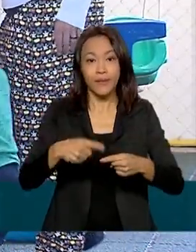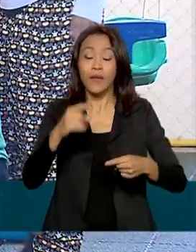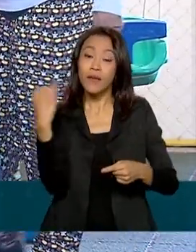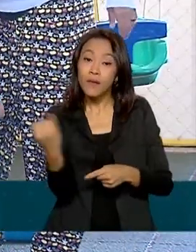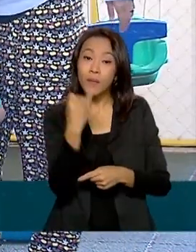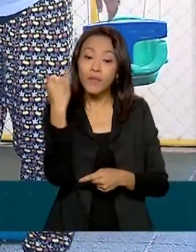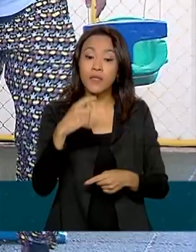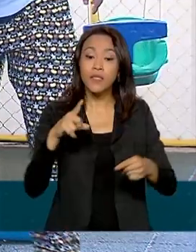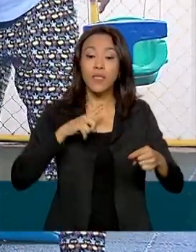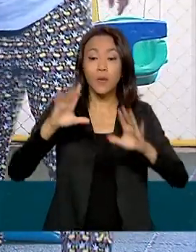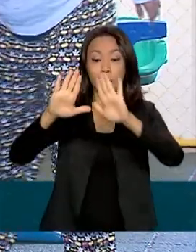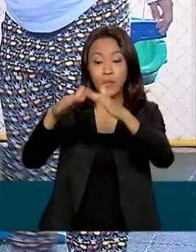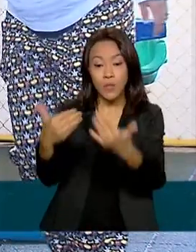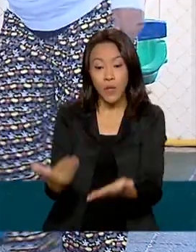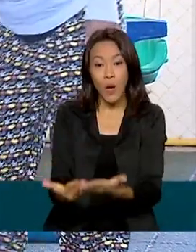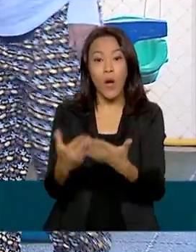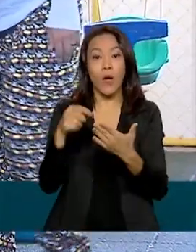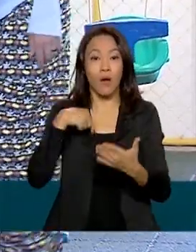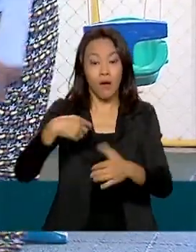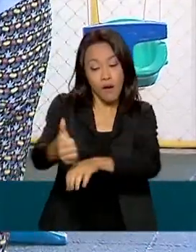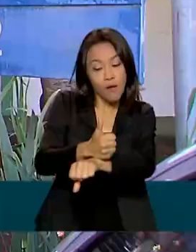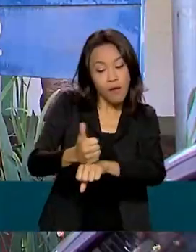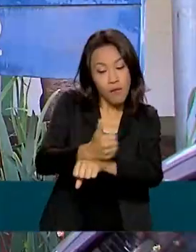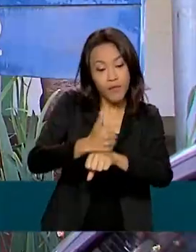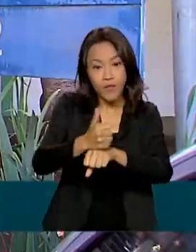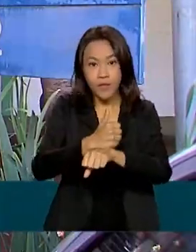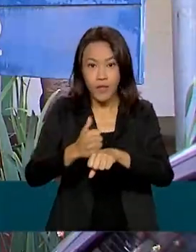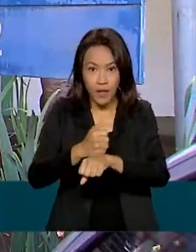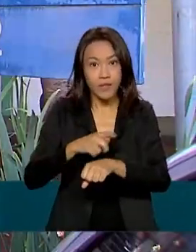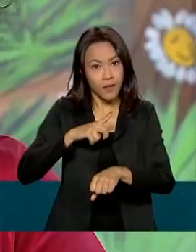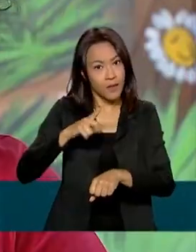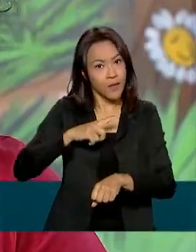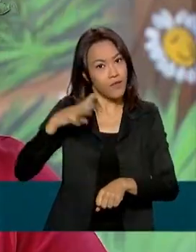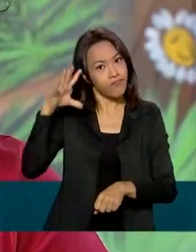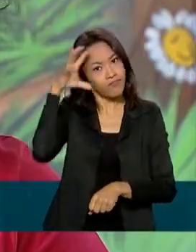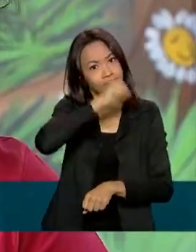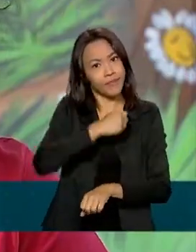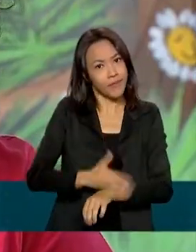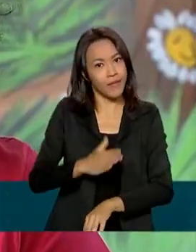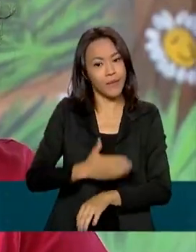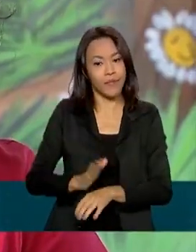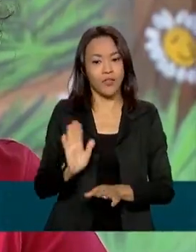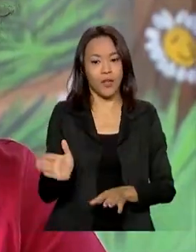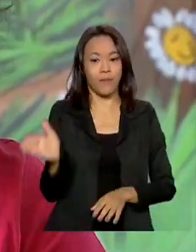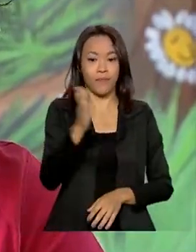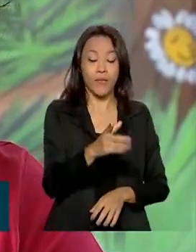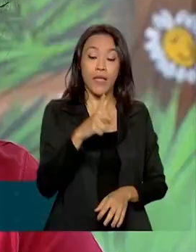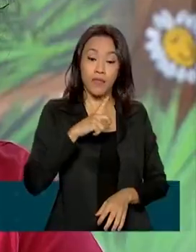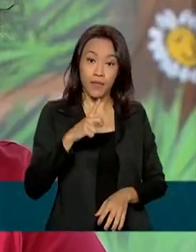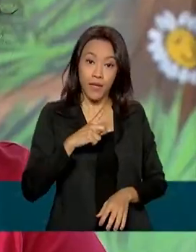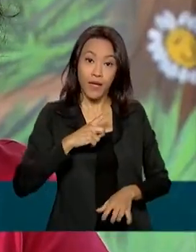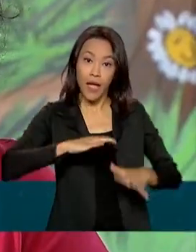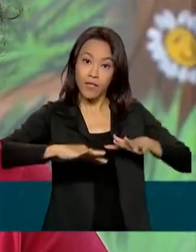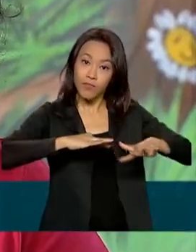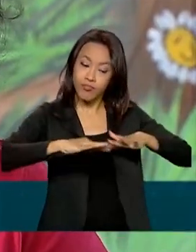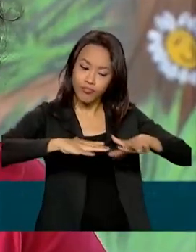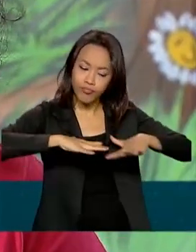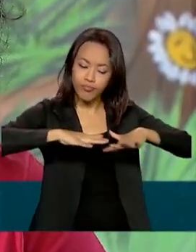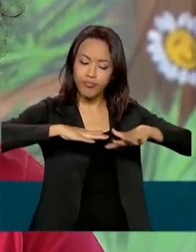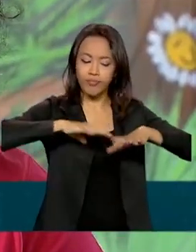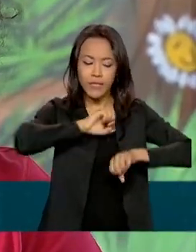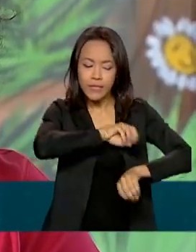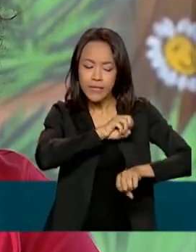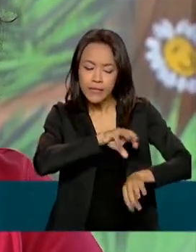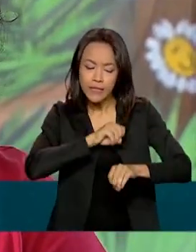uma escola com profissionais capacitados como esta aqui. A gente promove atividades educativas para que essas